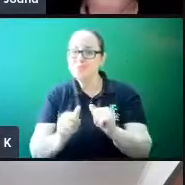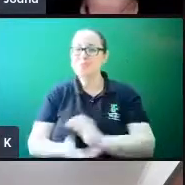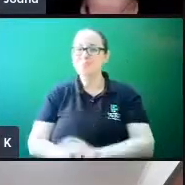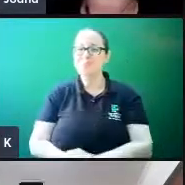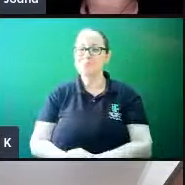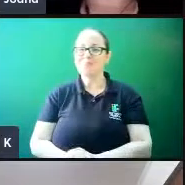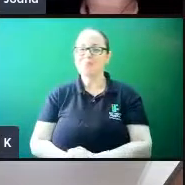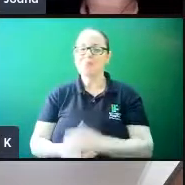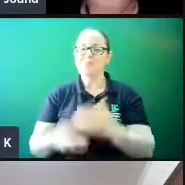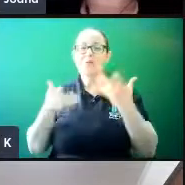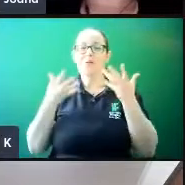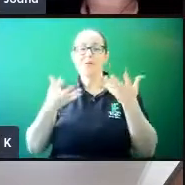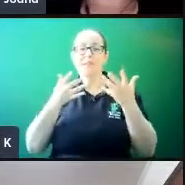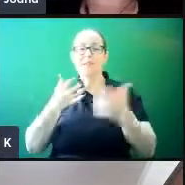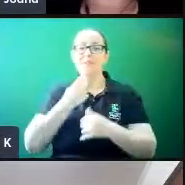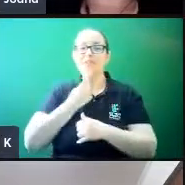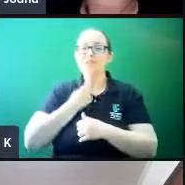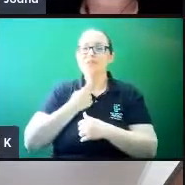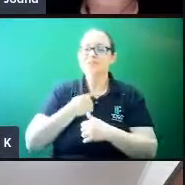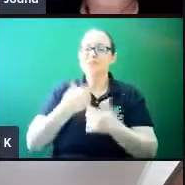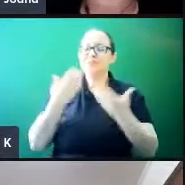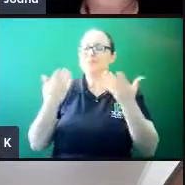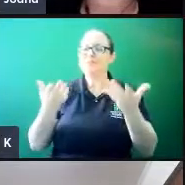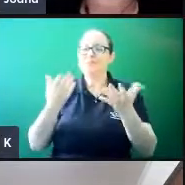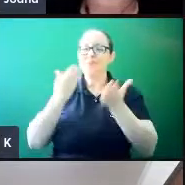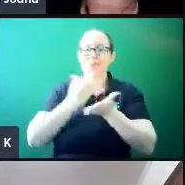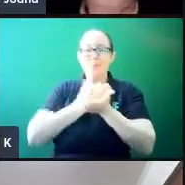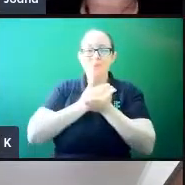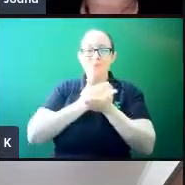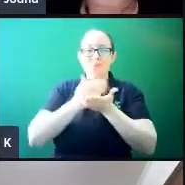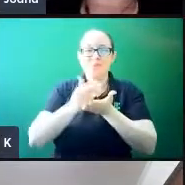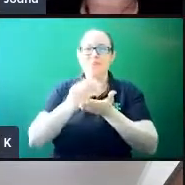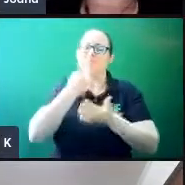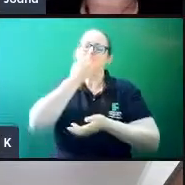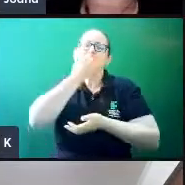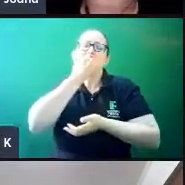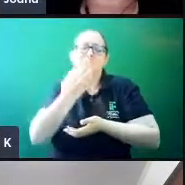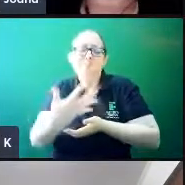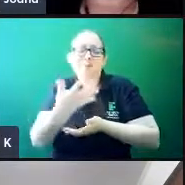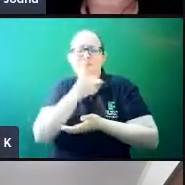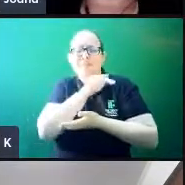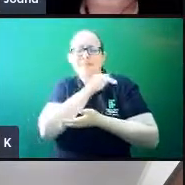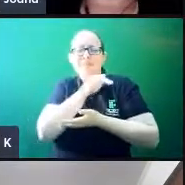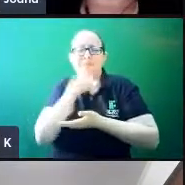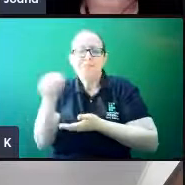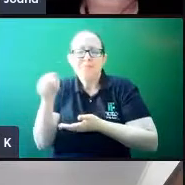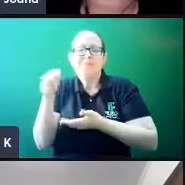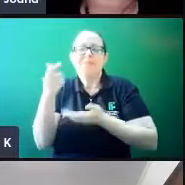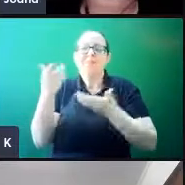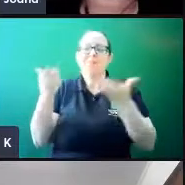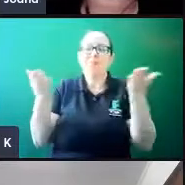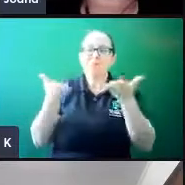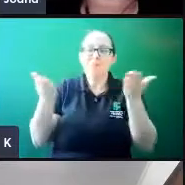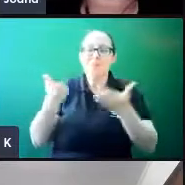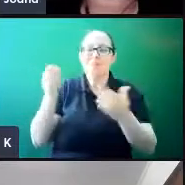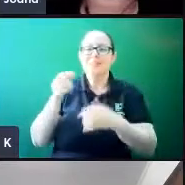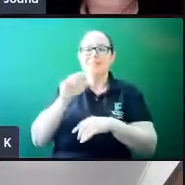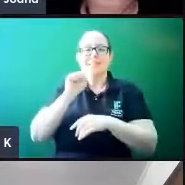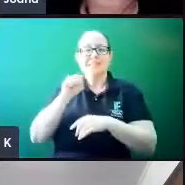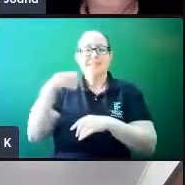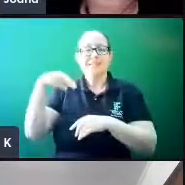Quero desejar a todos aí, já do início, um ótimo evento, uma ótima semana, Nacional de Ciência e Tecnologia,